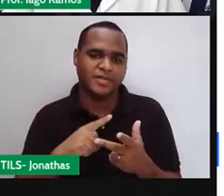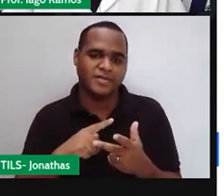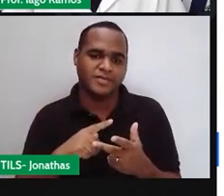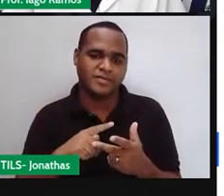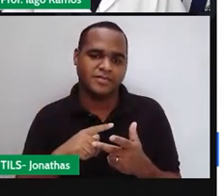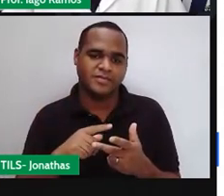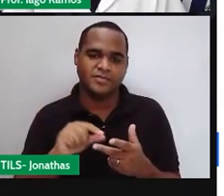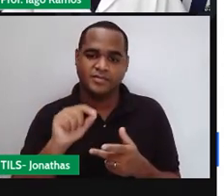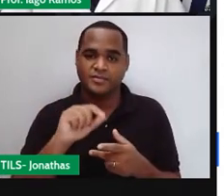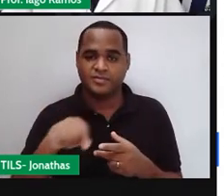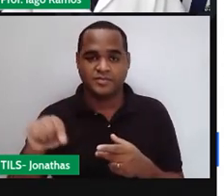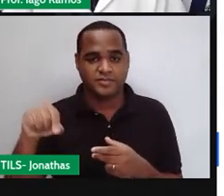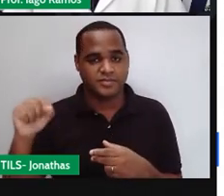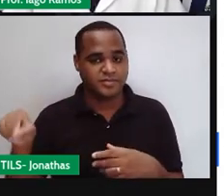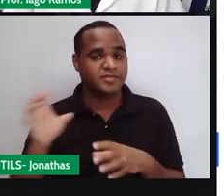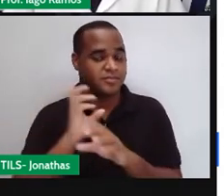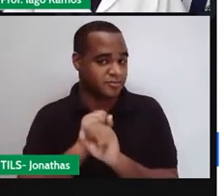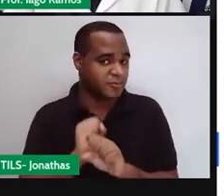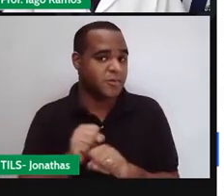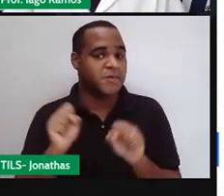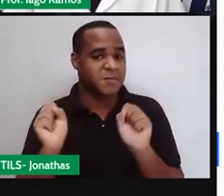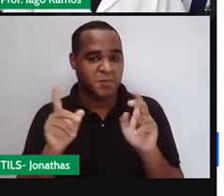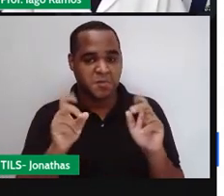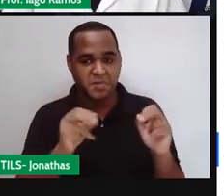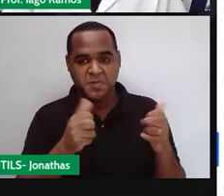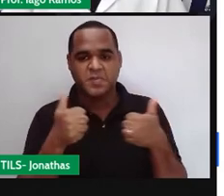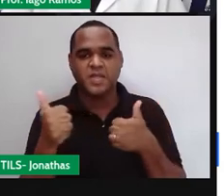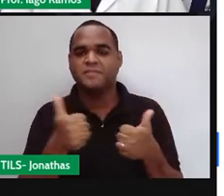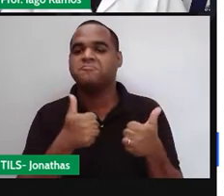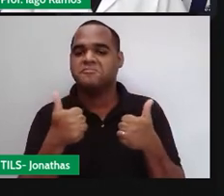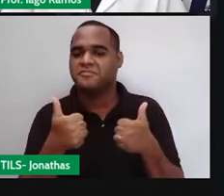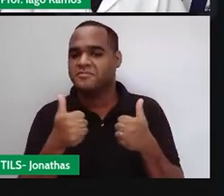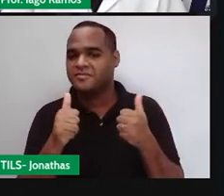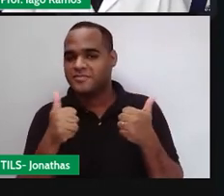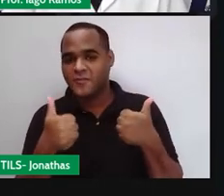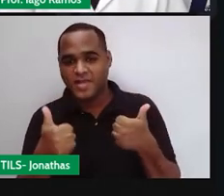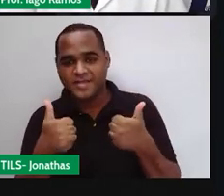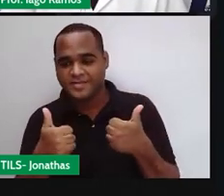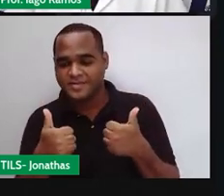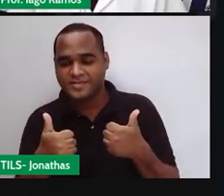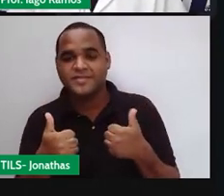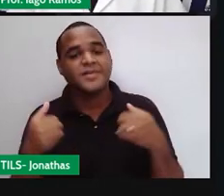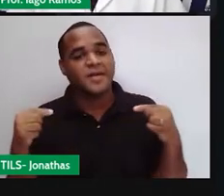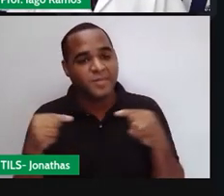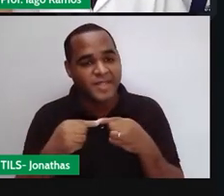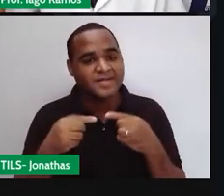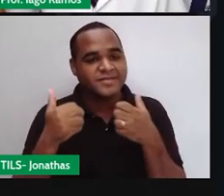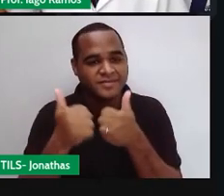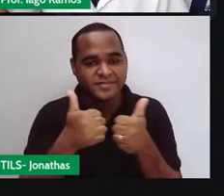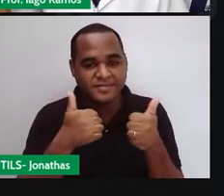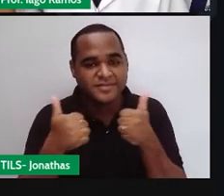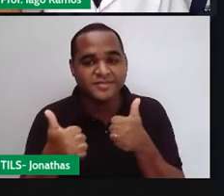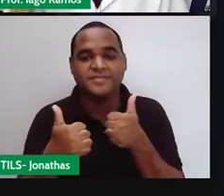rascunhos. Que bacana, tá bom? Bom, então, é isso aí.